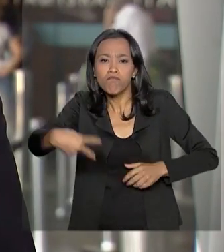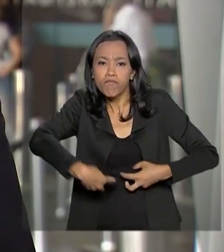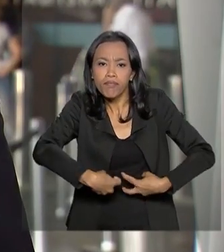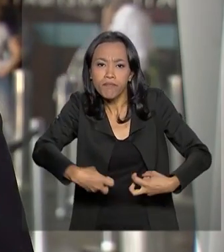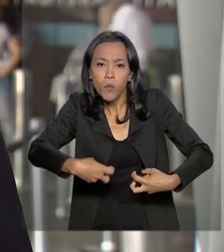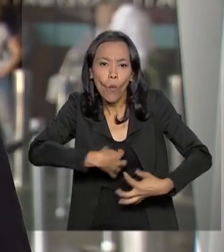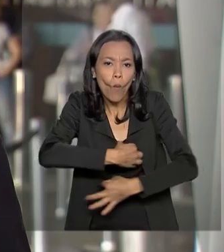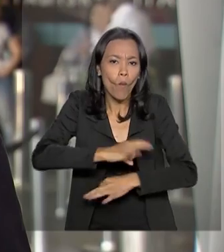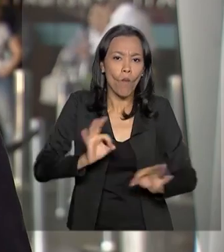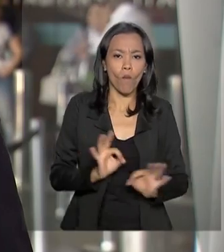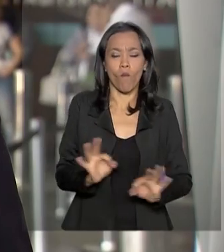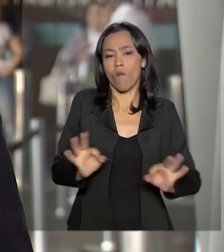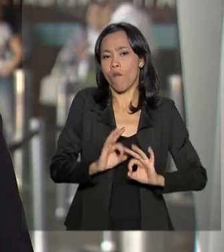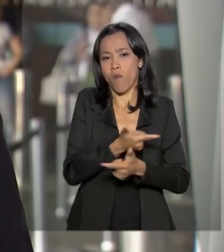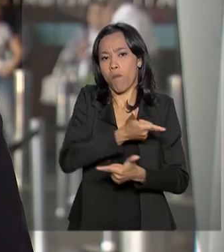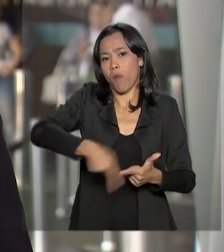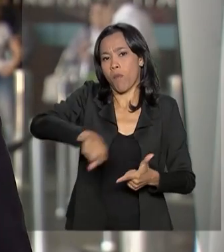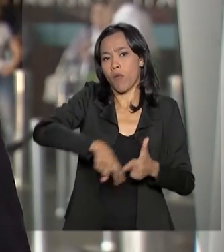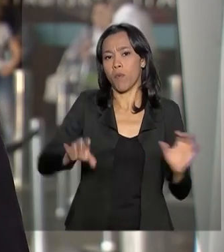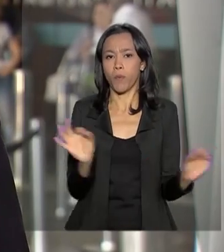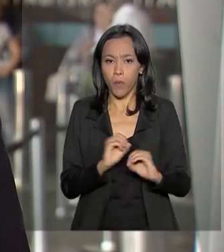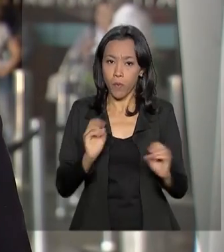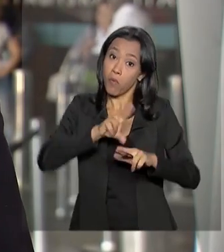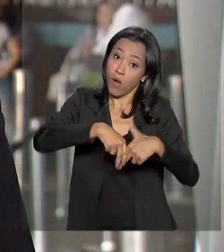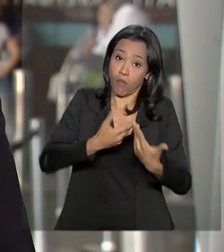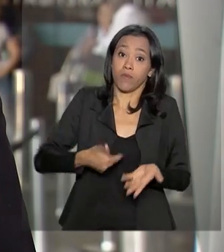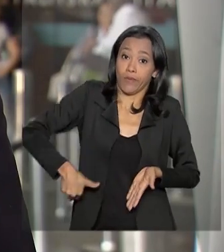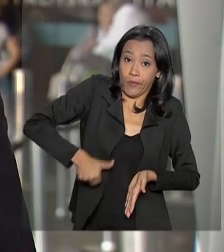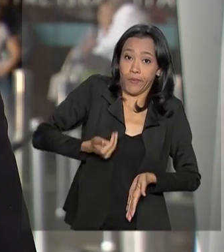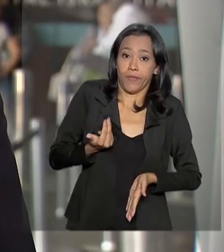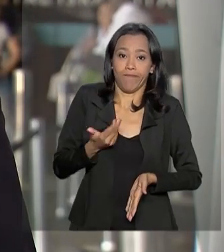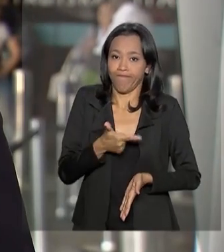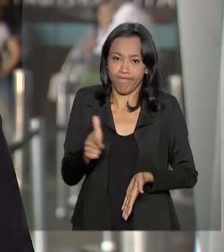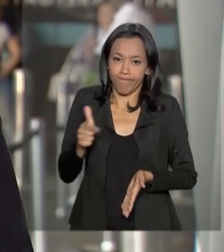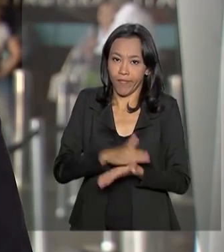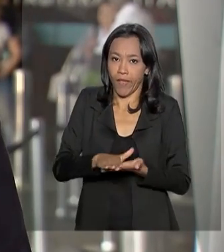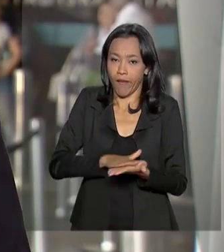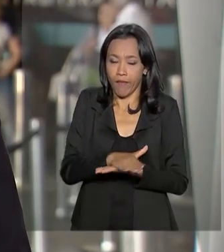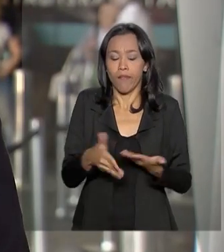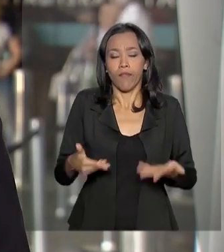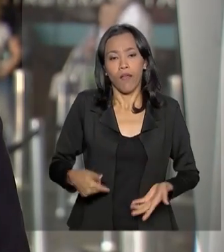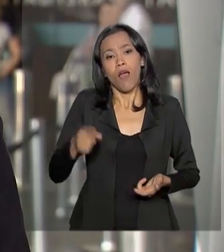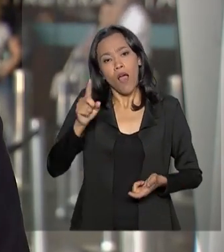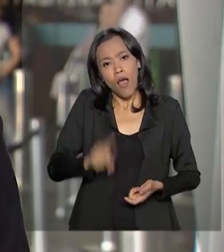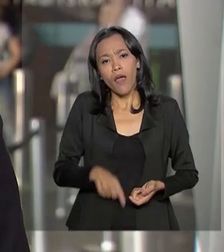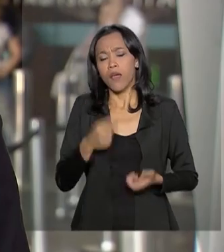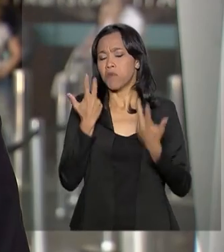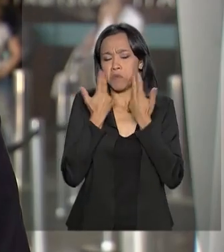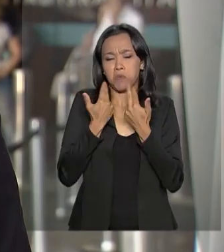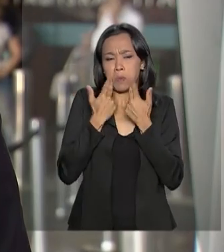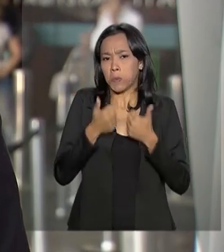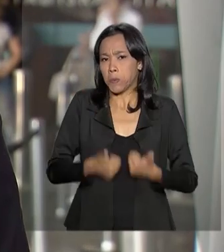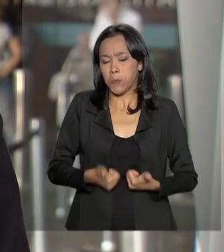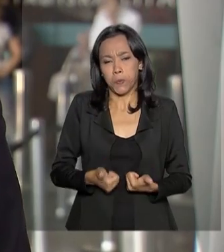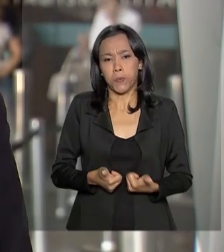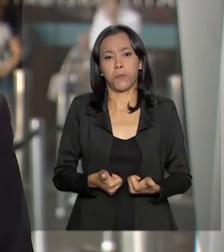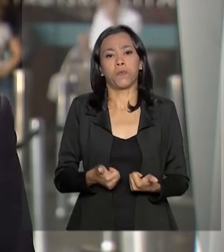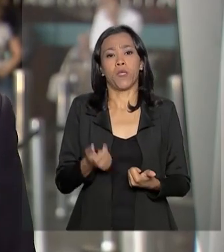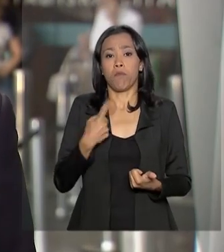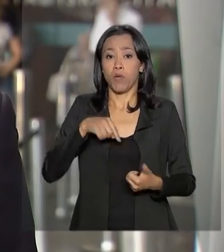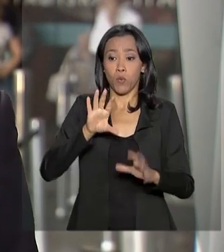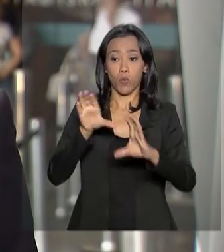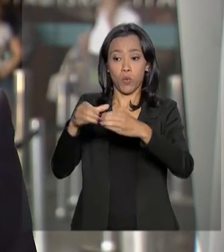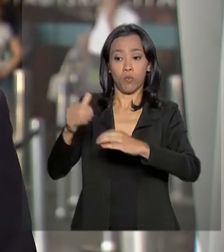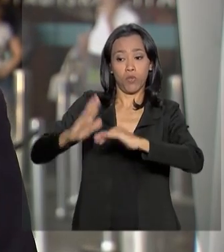tipo de complicação devido à cirurgia. Esse exame foi considerado bastante tranquilizador, tanto pela